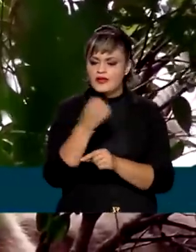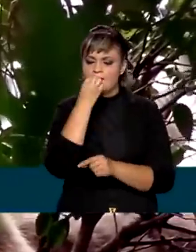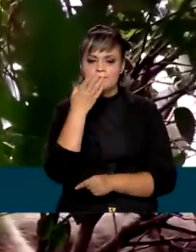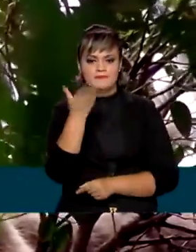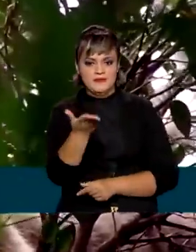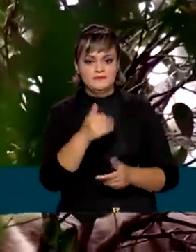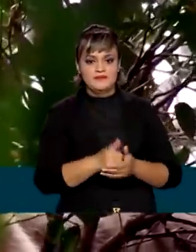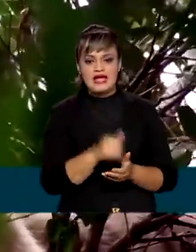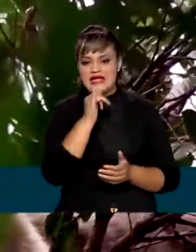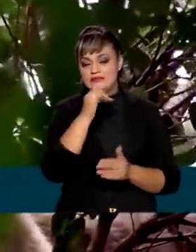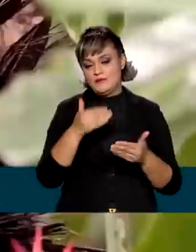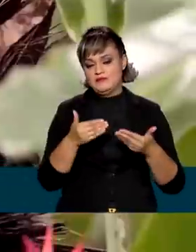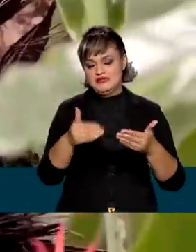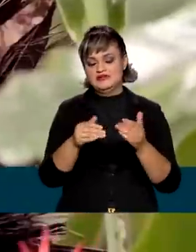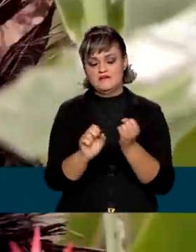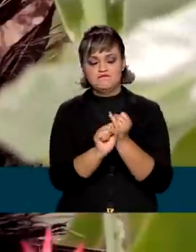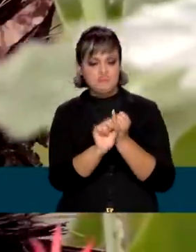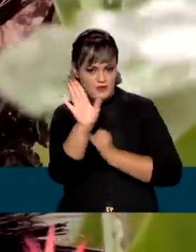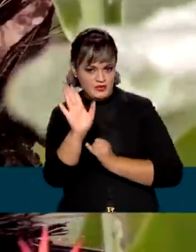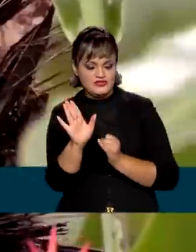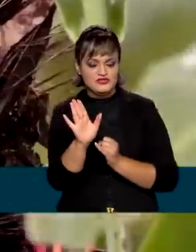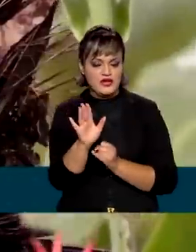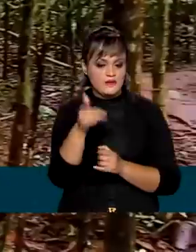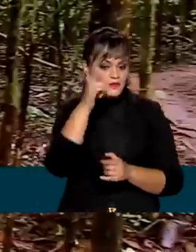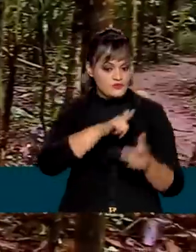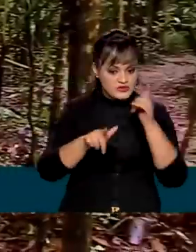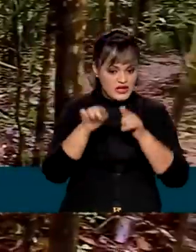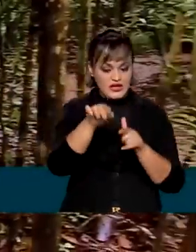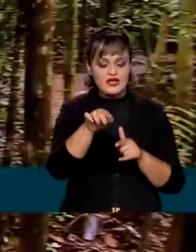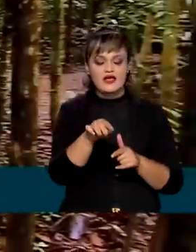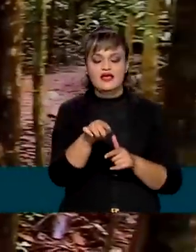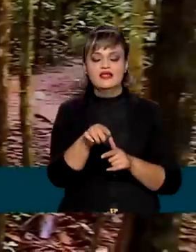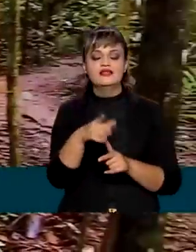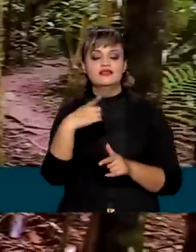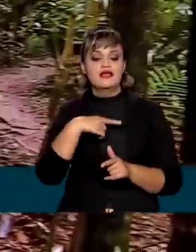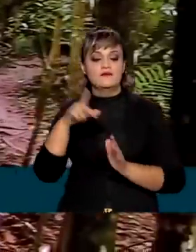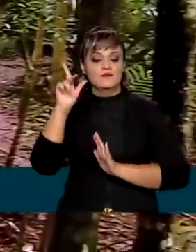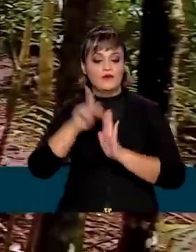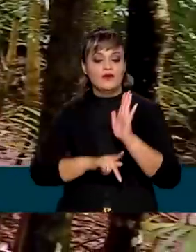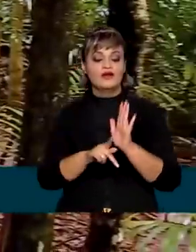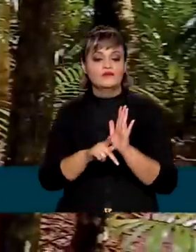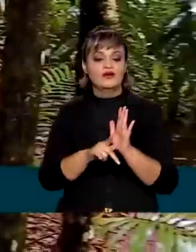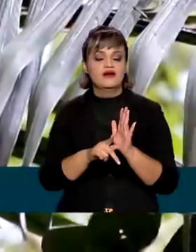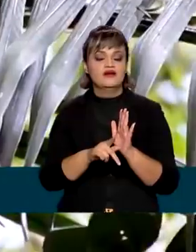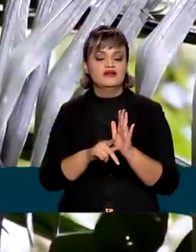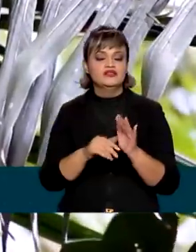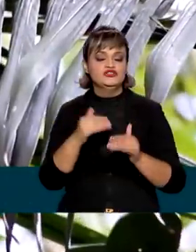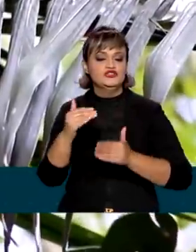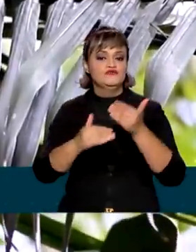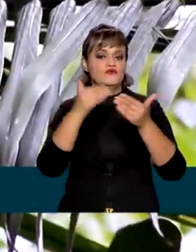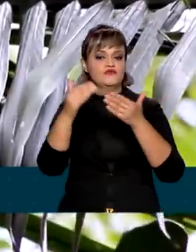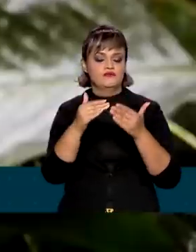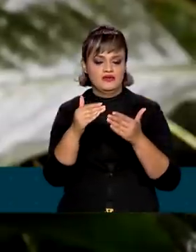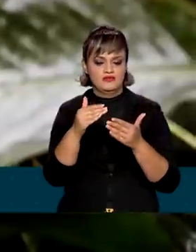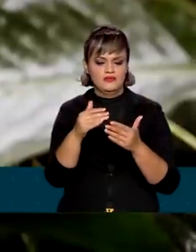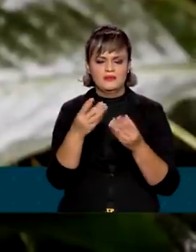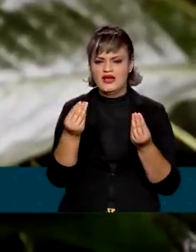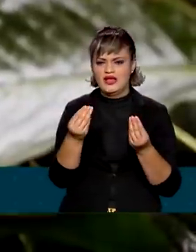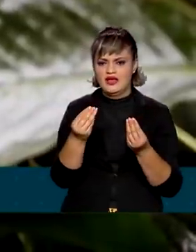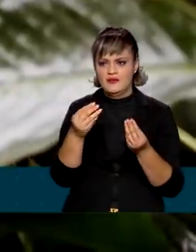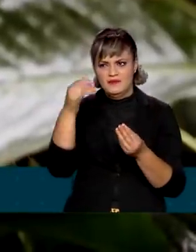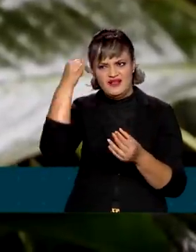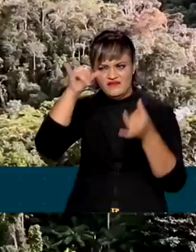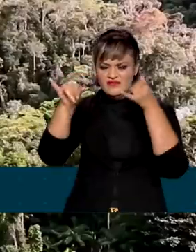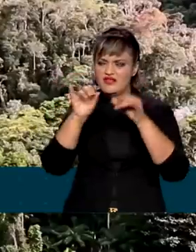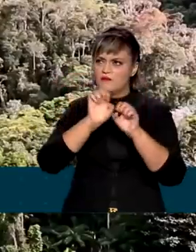ações do Ministério do Meio Ambiente para alcançar essa meta está o Programa Nacional de Crescimento Verde, um plano para reduzir emissões